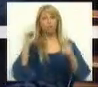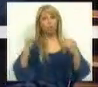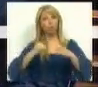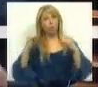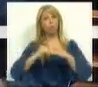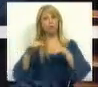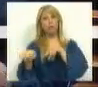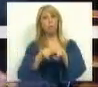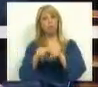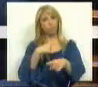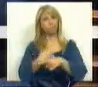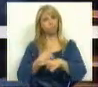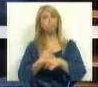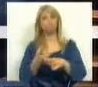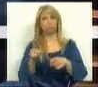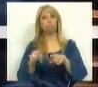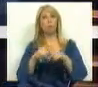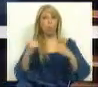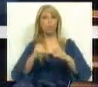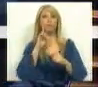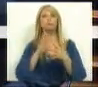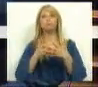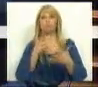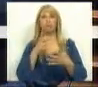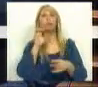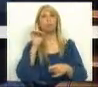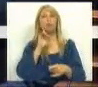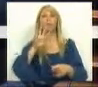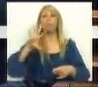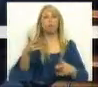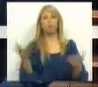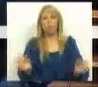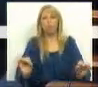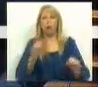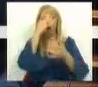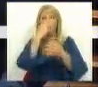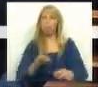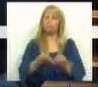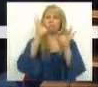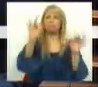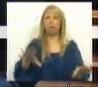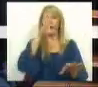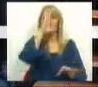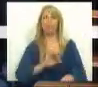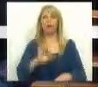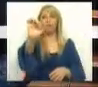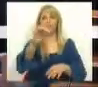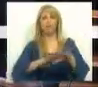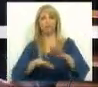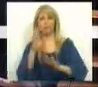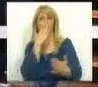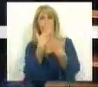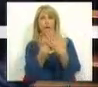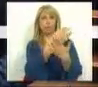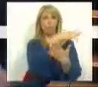políticos relevantes para o país não tem comportamentos como o seu Governo teve perante o Partido Socialista e perante este